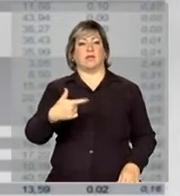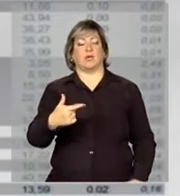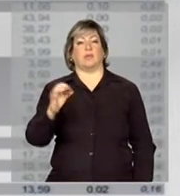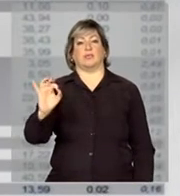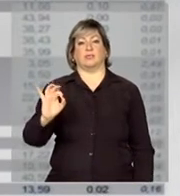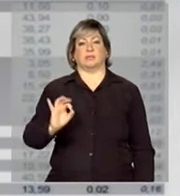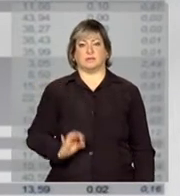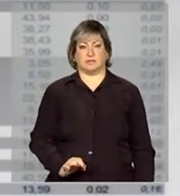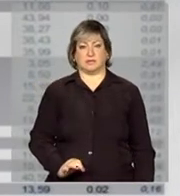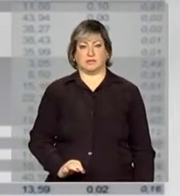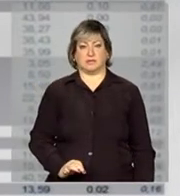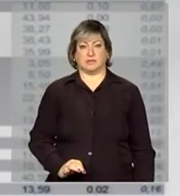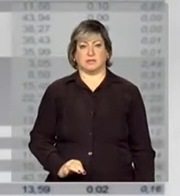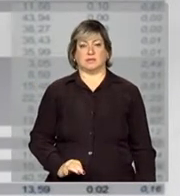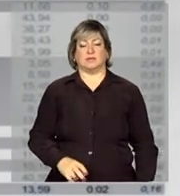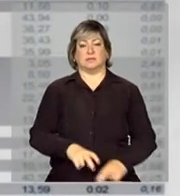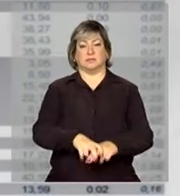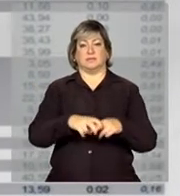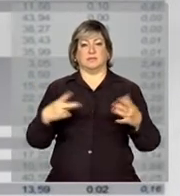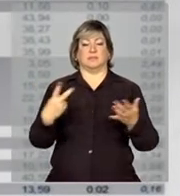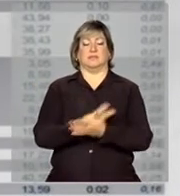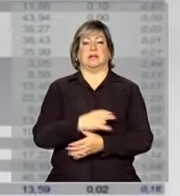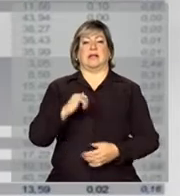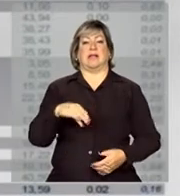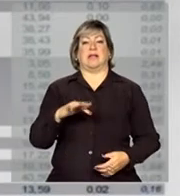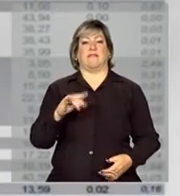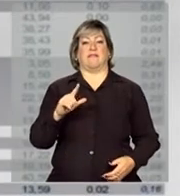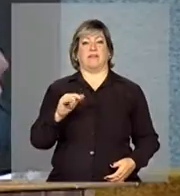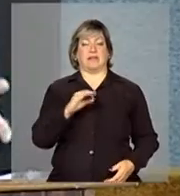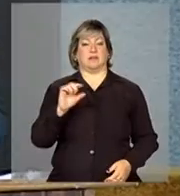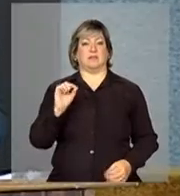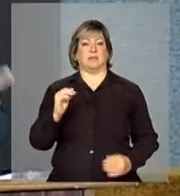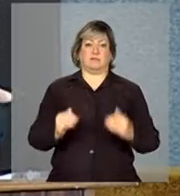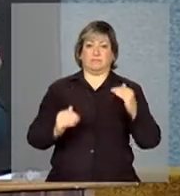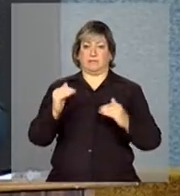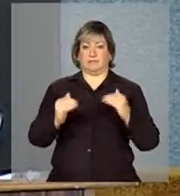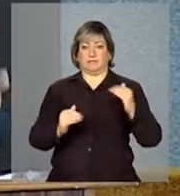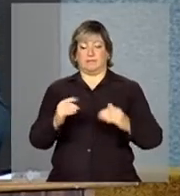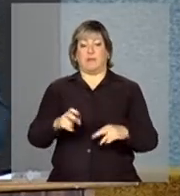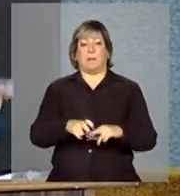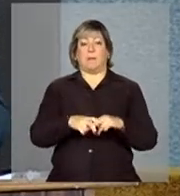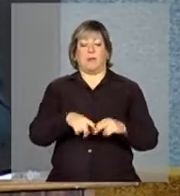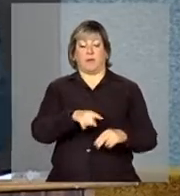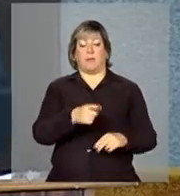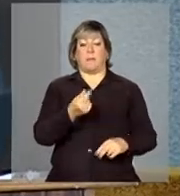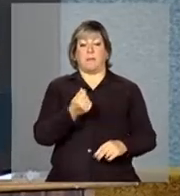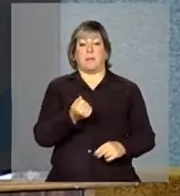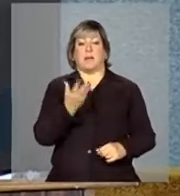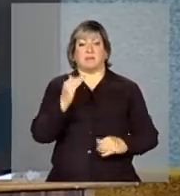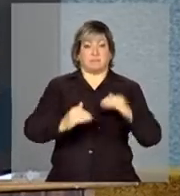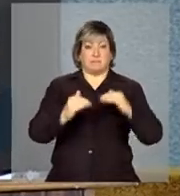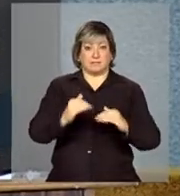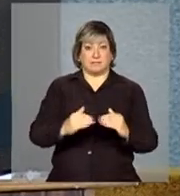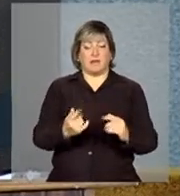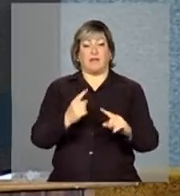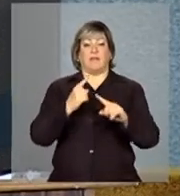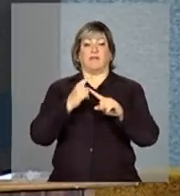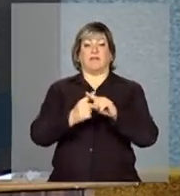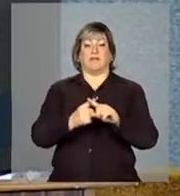% na inflação. O impacto vai ser a variação do preço do produto vezes